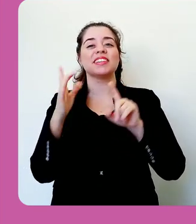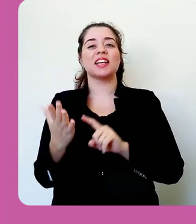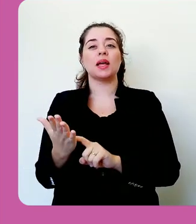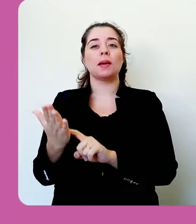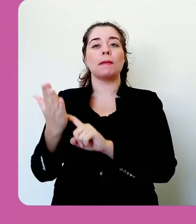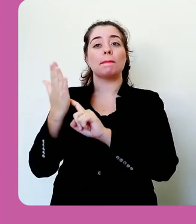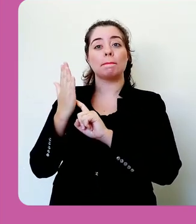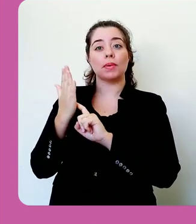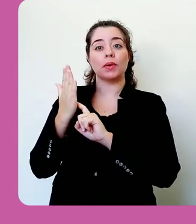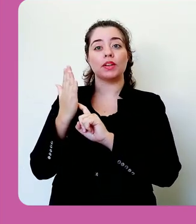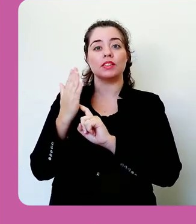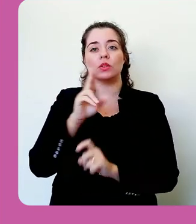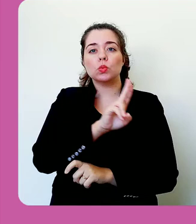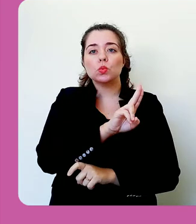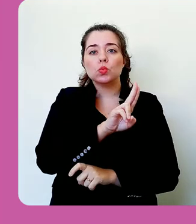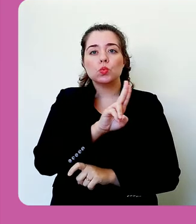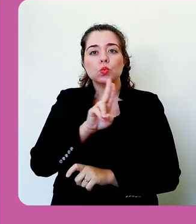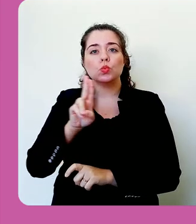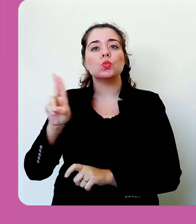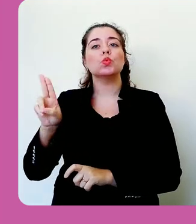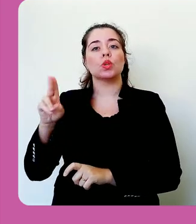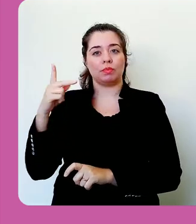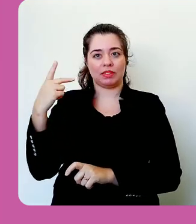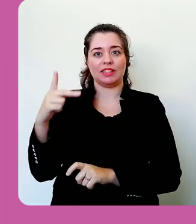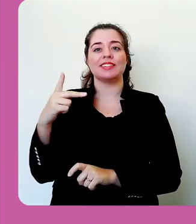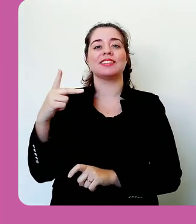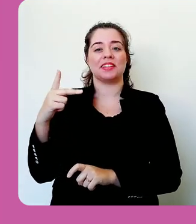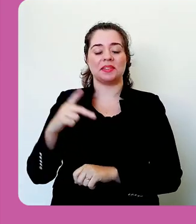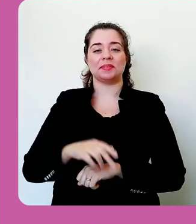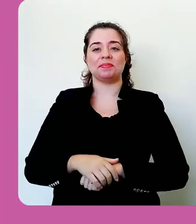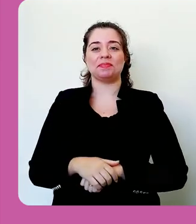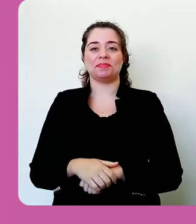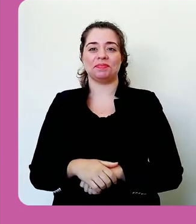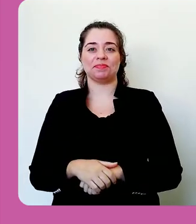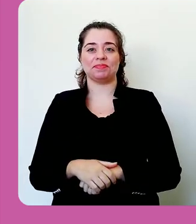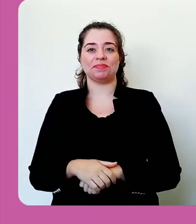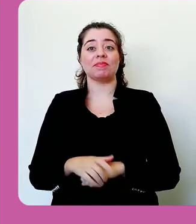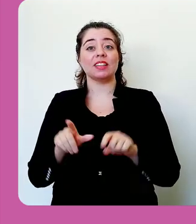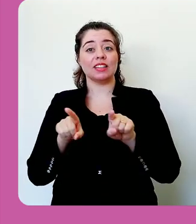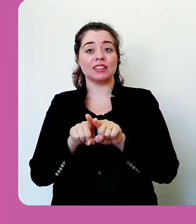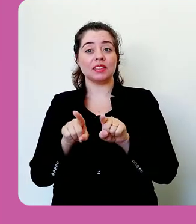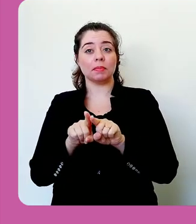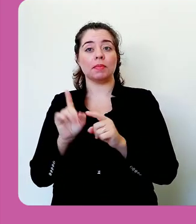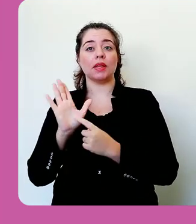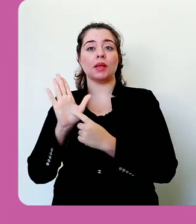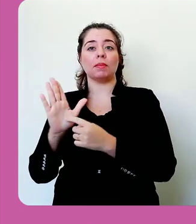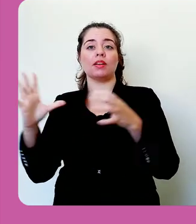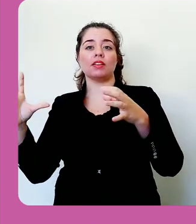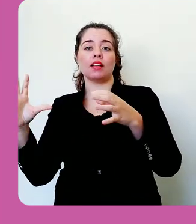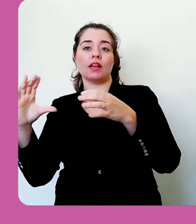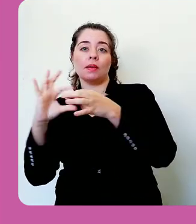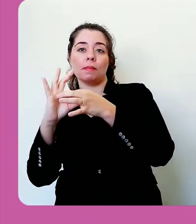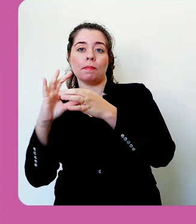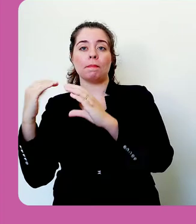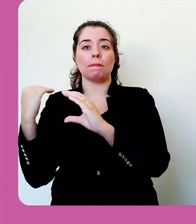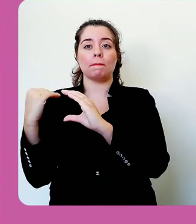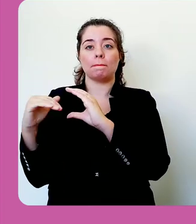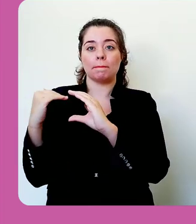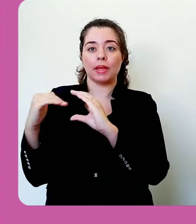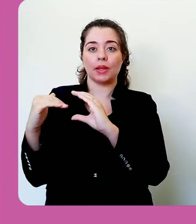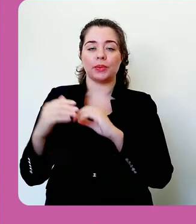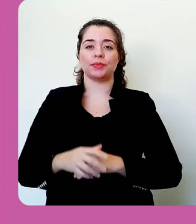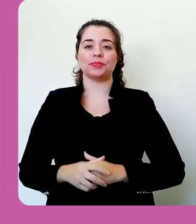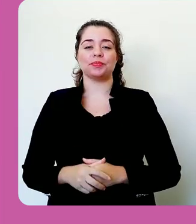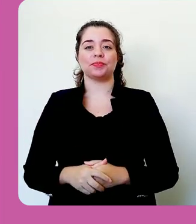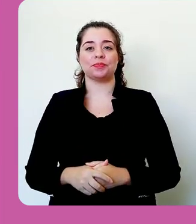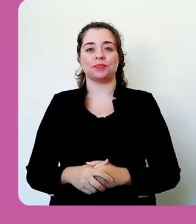digitar Pablo Andretta, me aparece embaixo aqui o nome do professor Pablo completo e um e